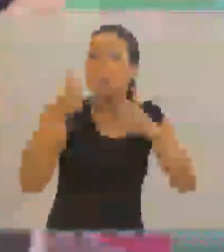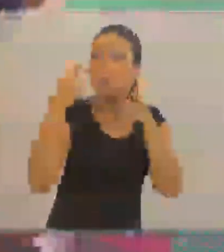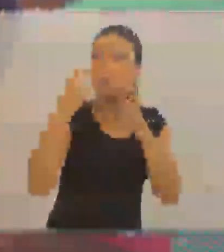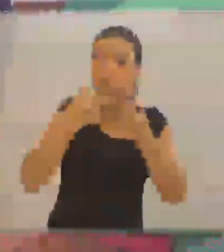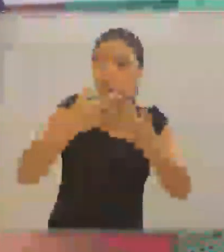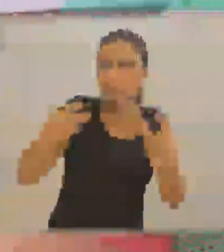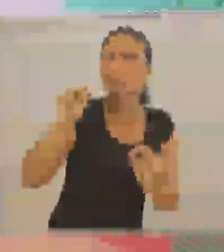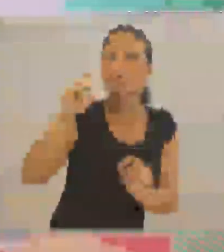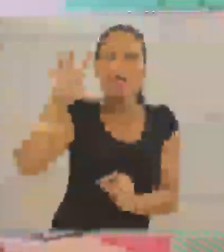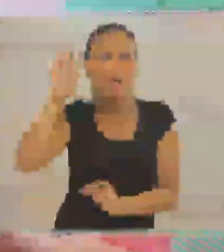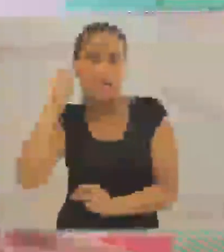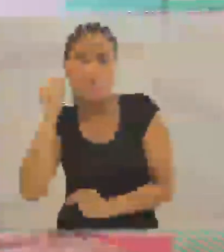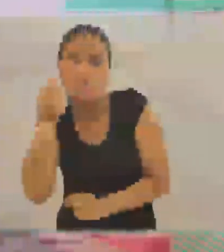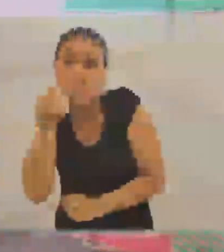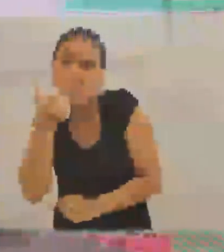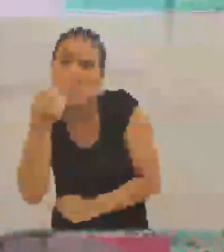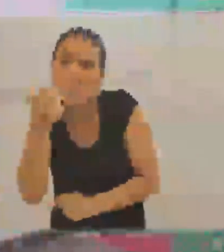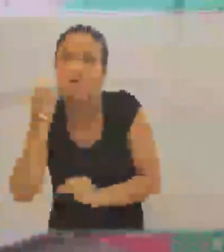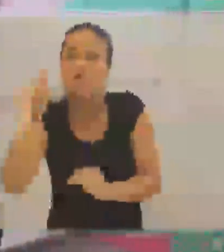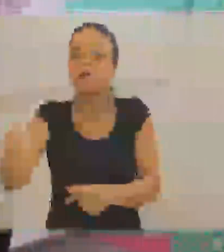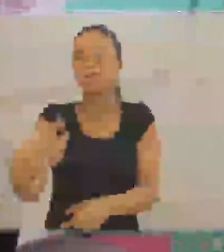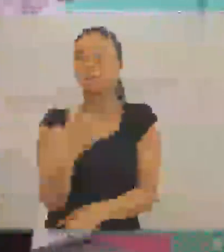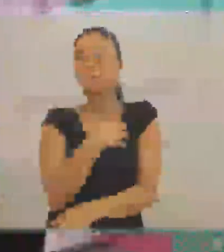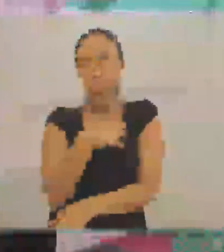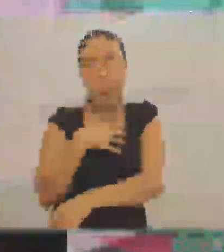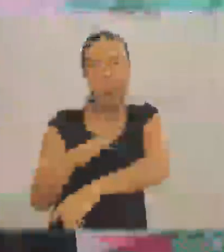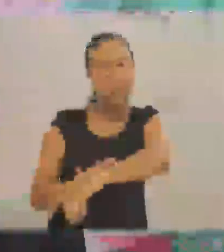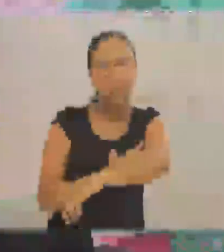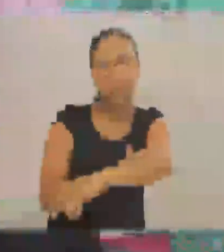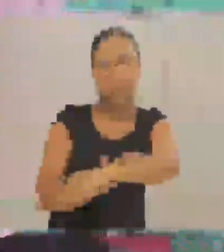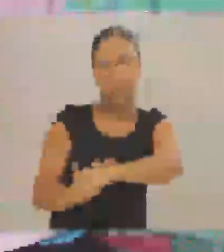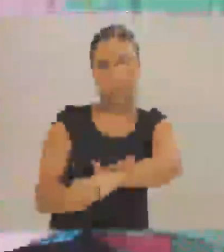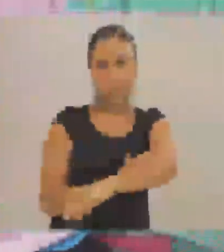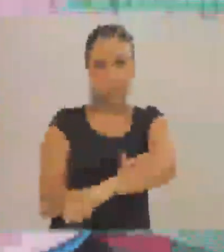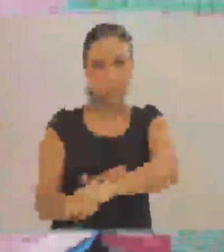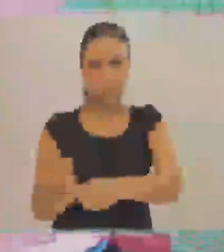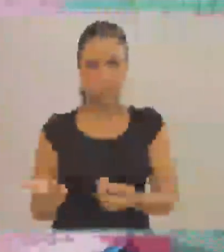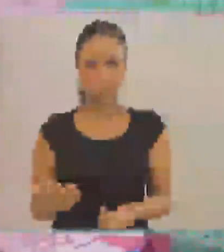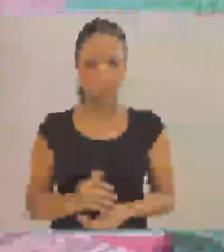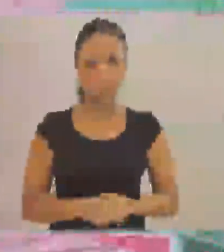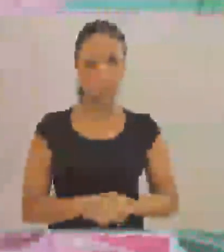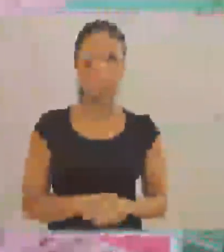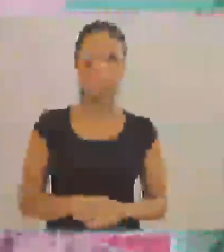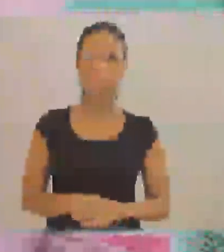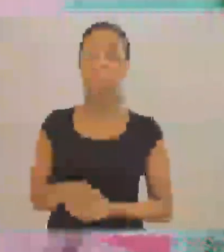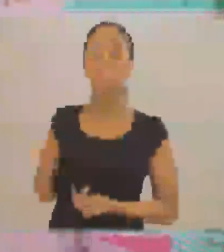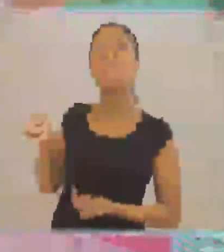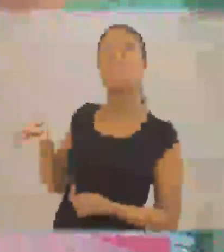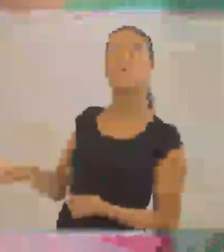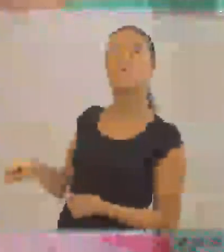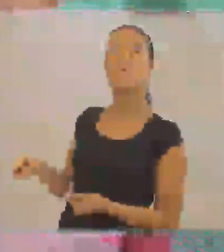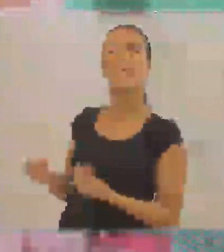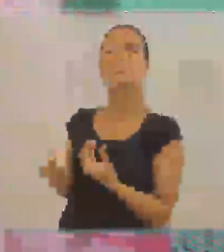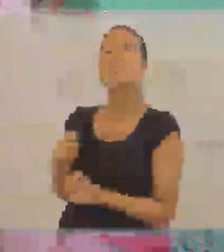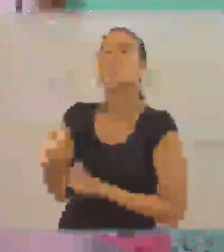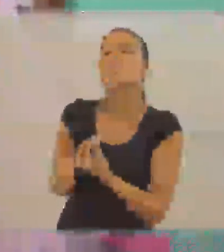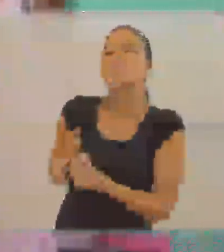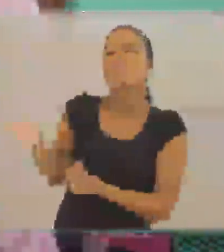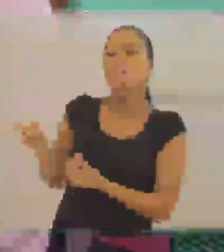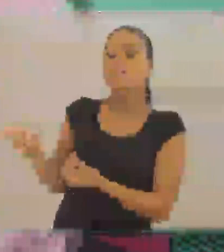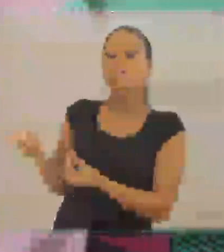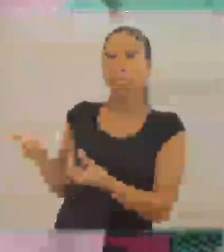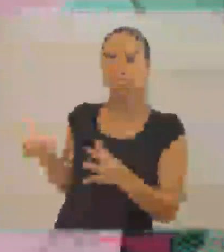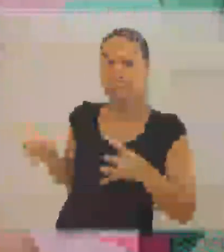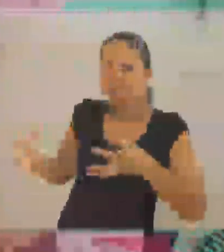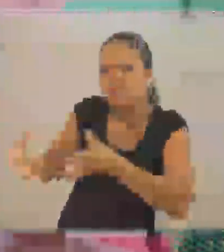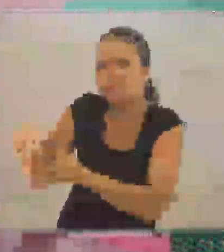pele. Ele sente com o coração, com a emoção, coisas que o ouvinte passa por despercebido, que o ouvinte apenas